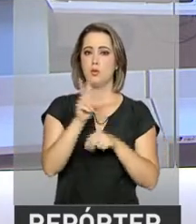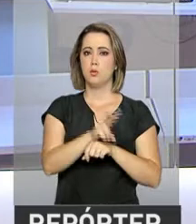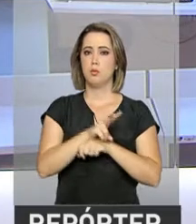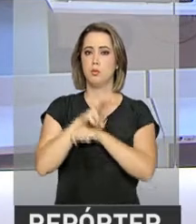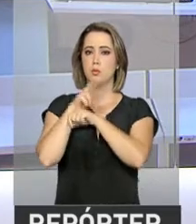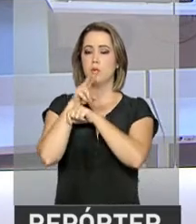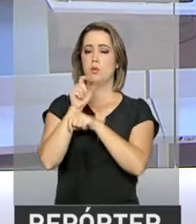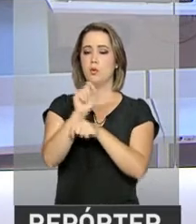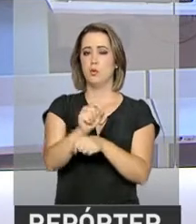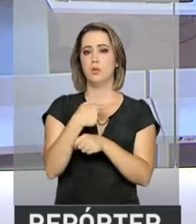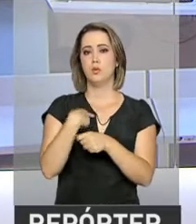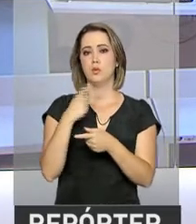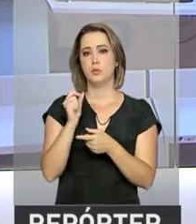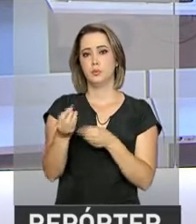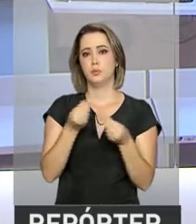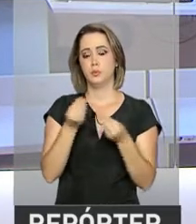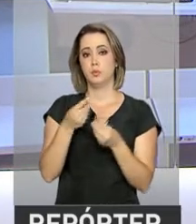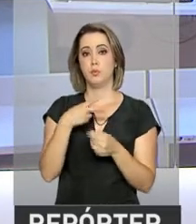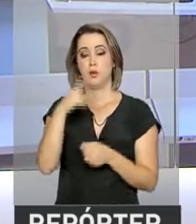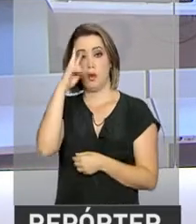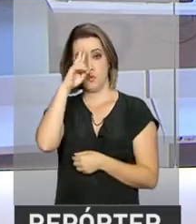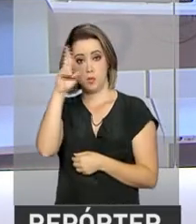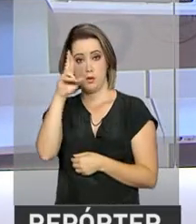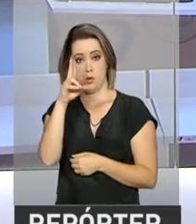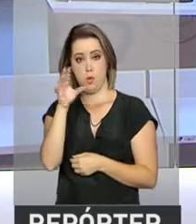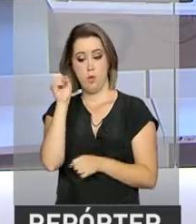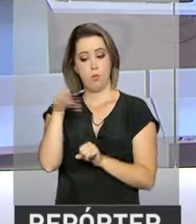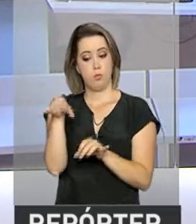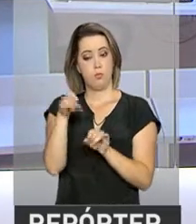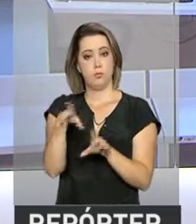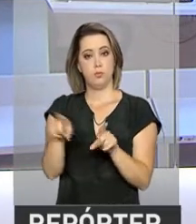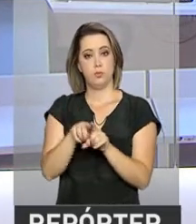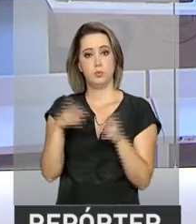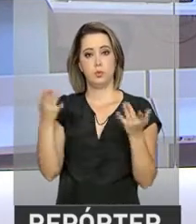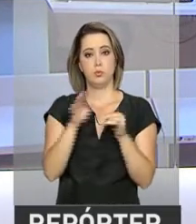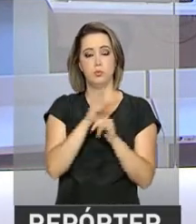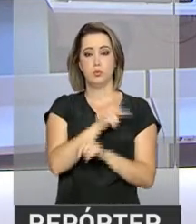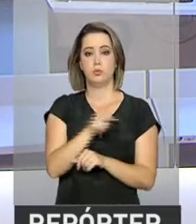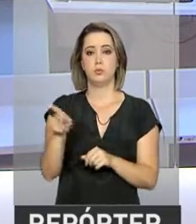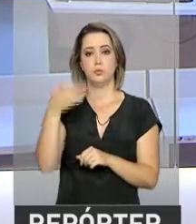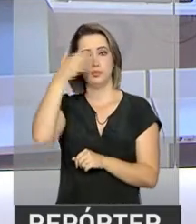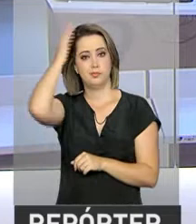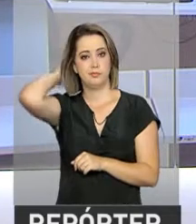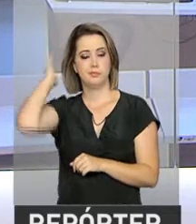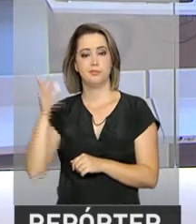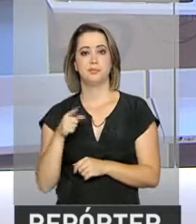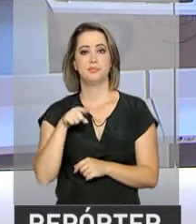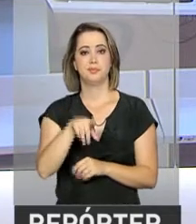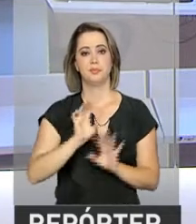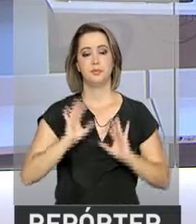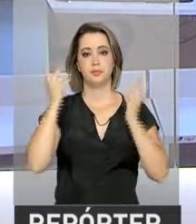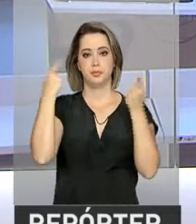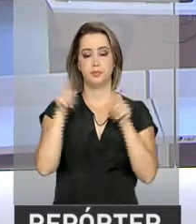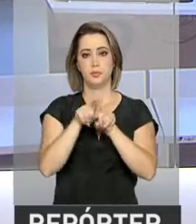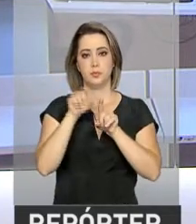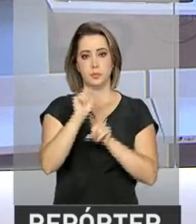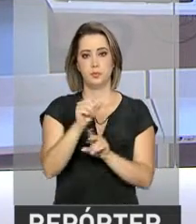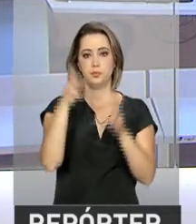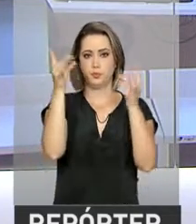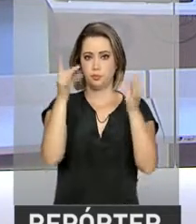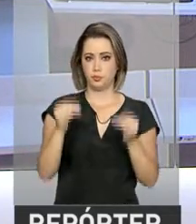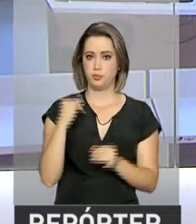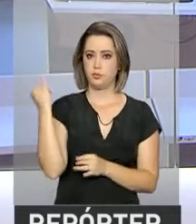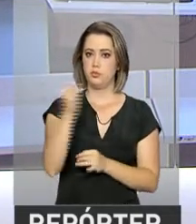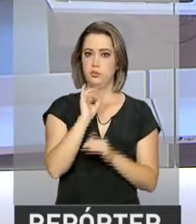projeto Senhor Orientador, que foi lançado hoje pelo presidente Michel Temer. No evento, Temer destacou a importância das